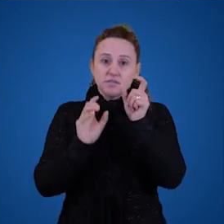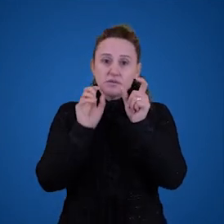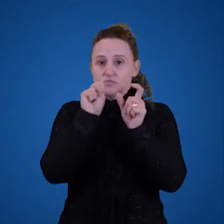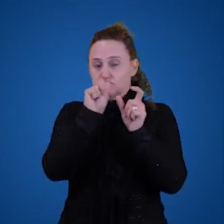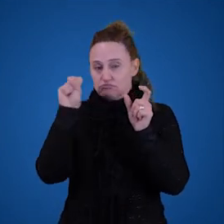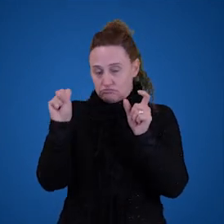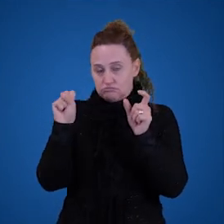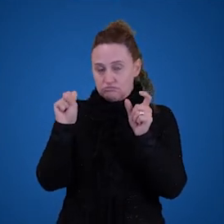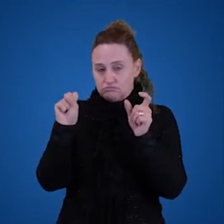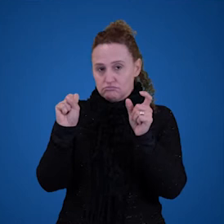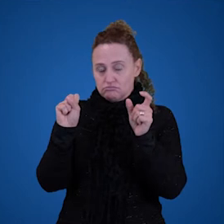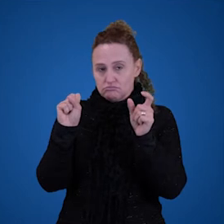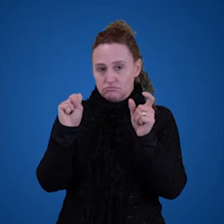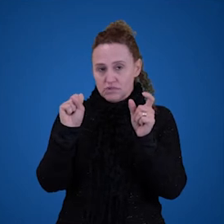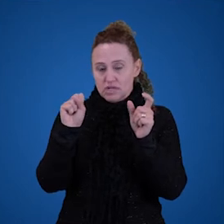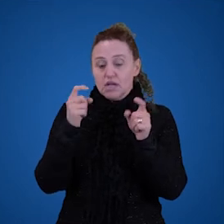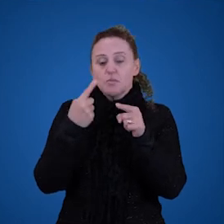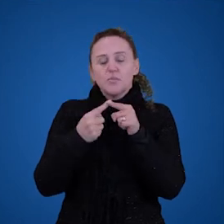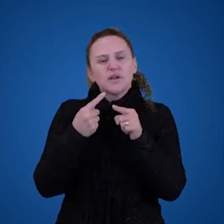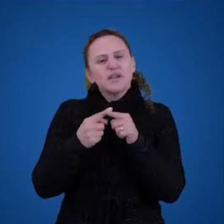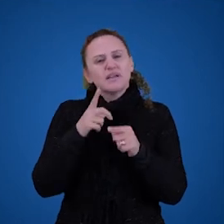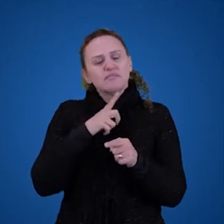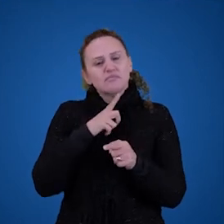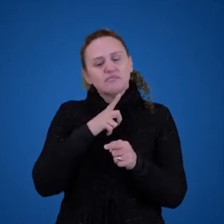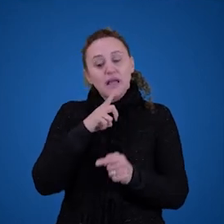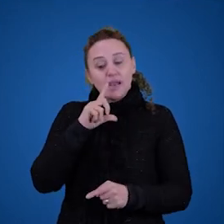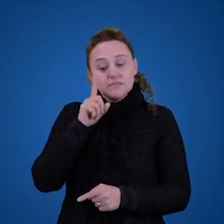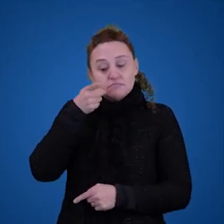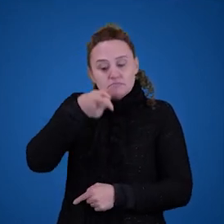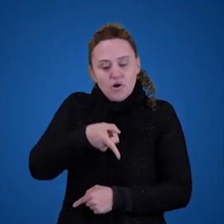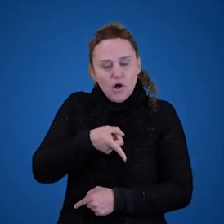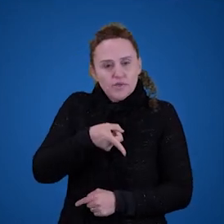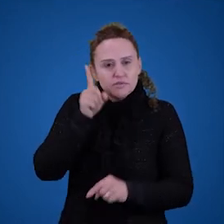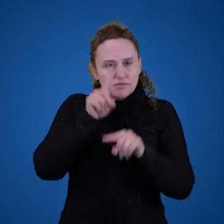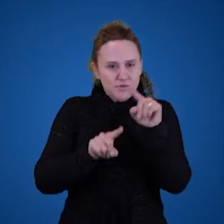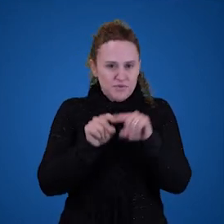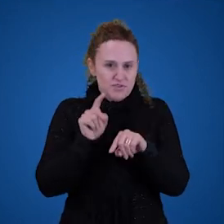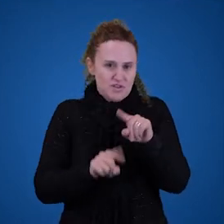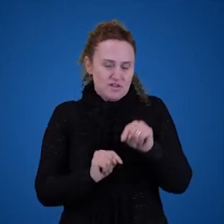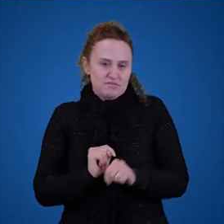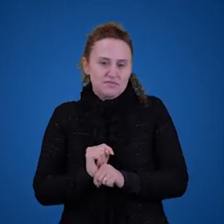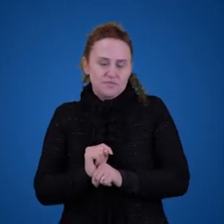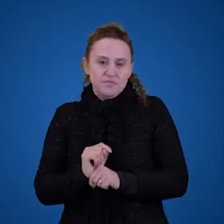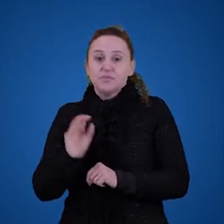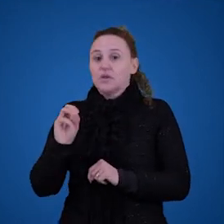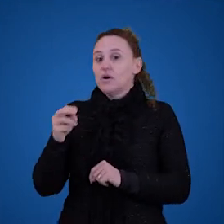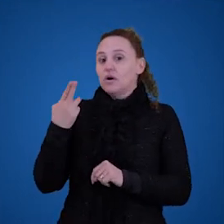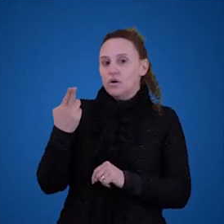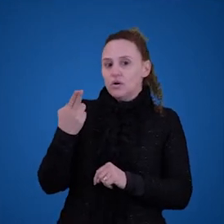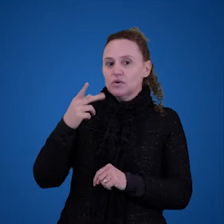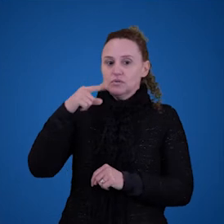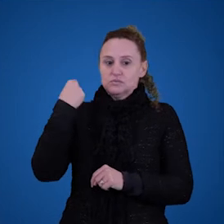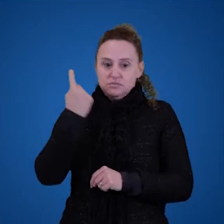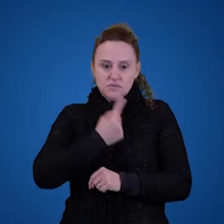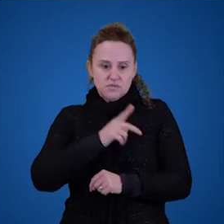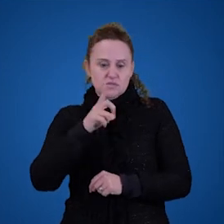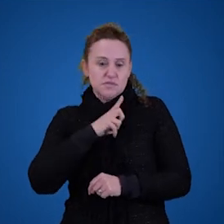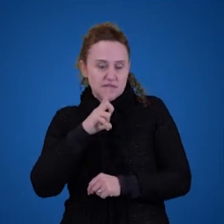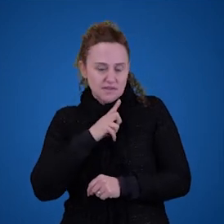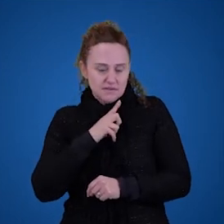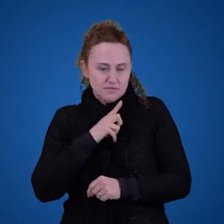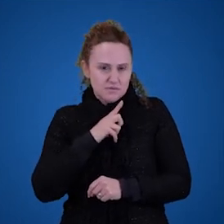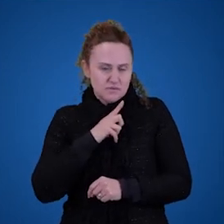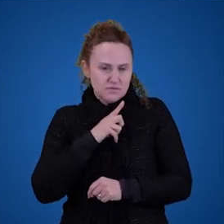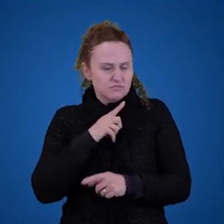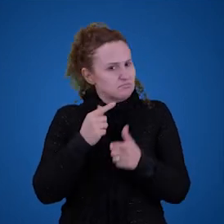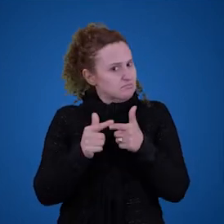adquirem, porque elas apontam ou apresentam ou referem objetos. Então, nós temos um grande problema. Bentinho não